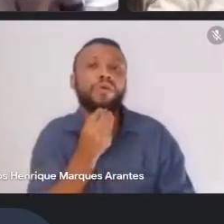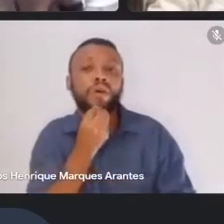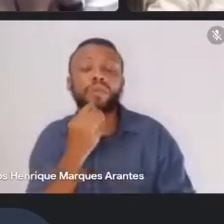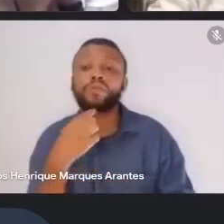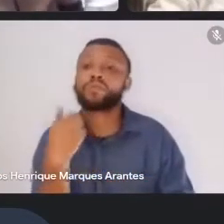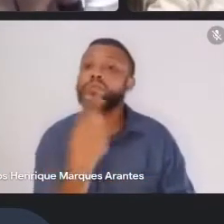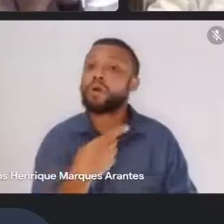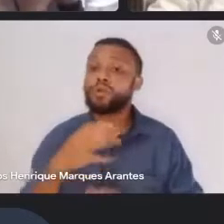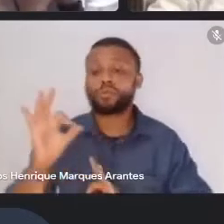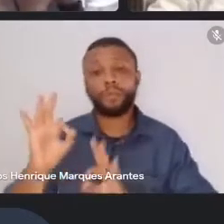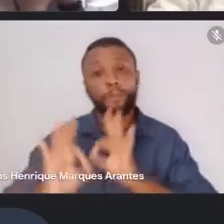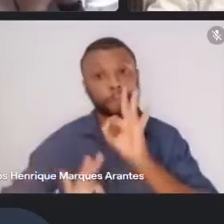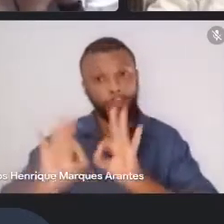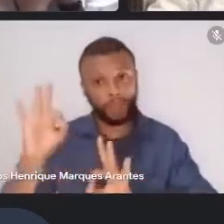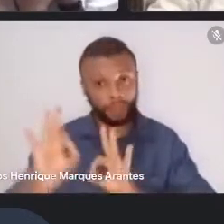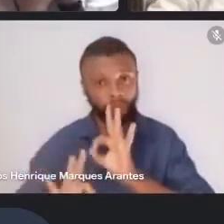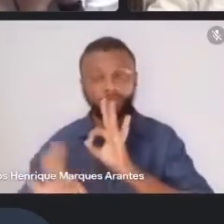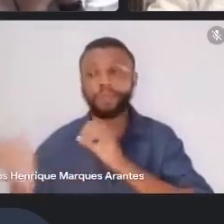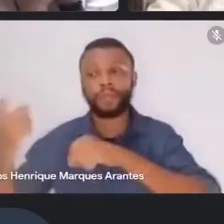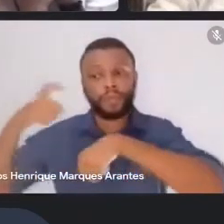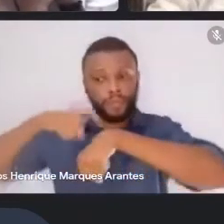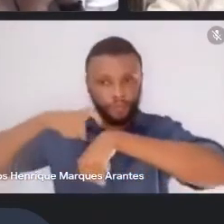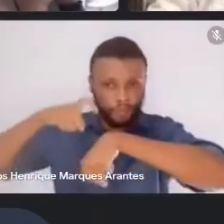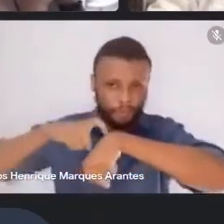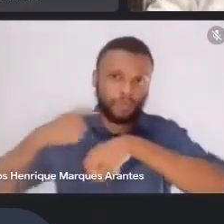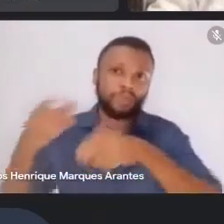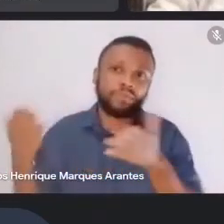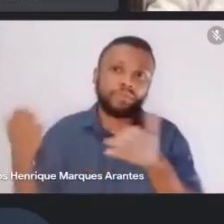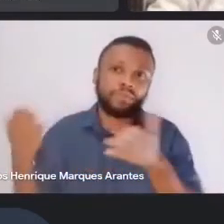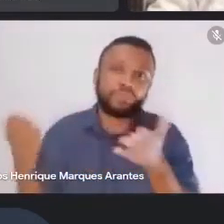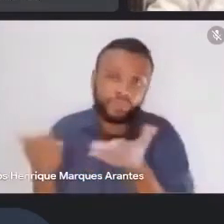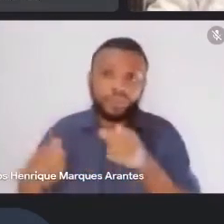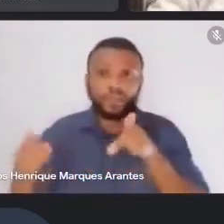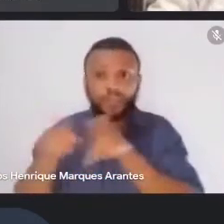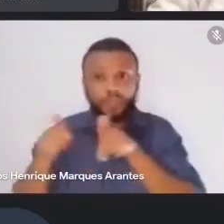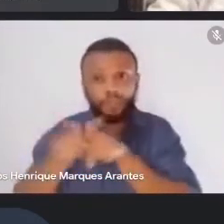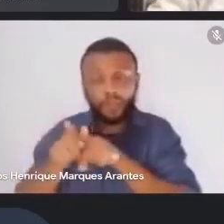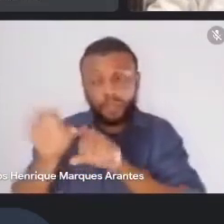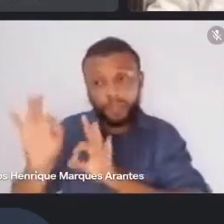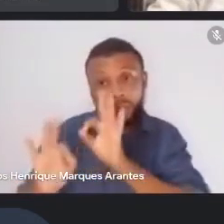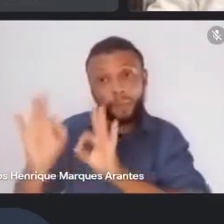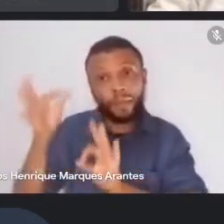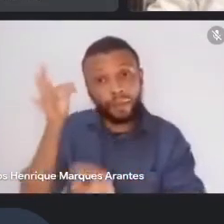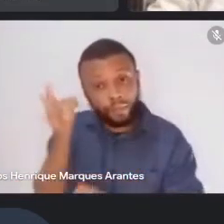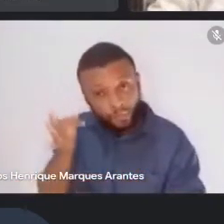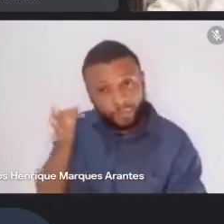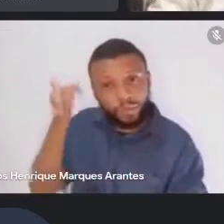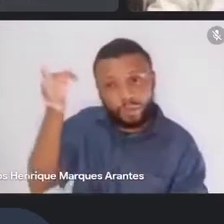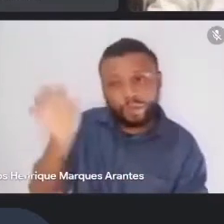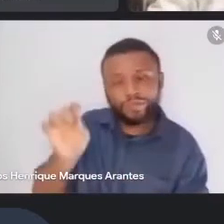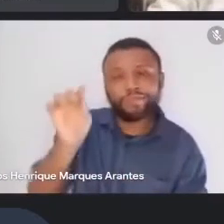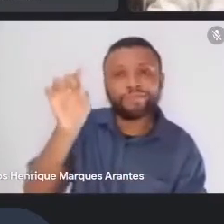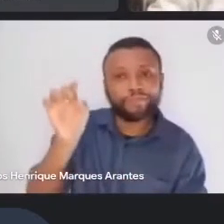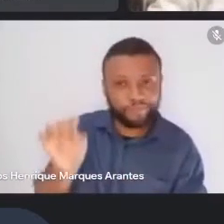para esse presente e também para o que vai vir por aí. O futuro está